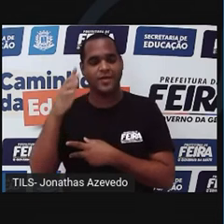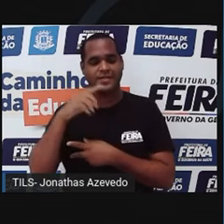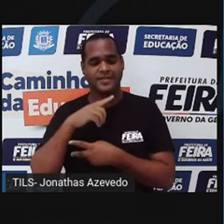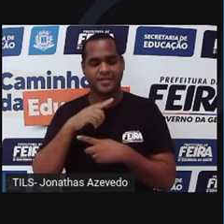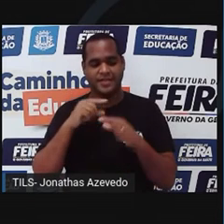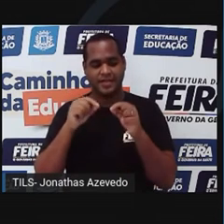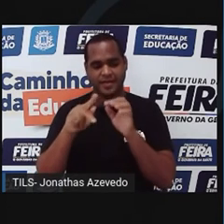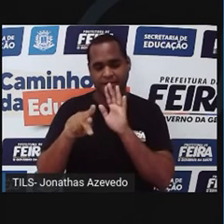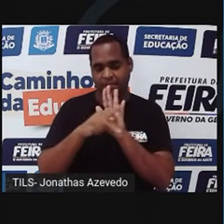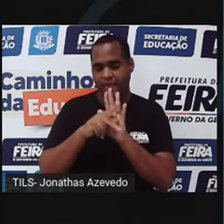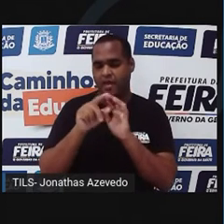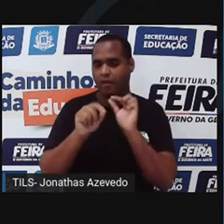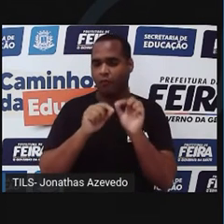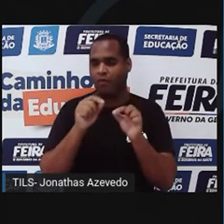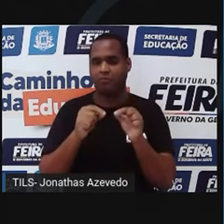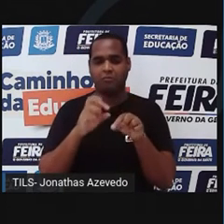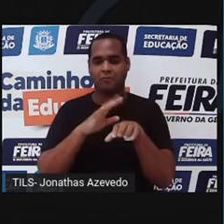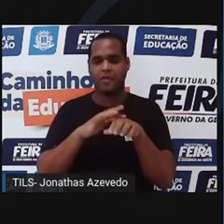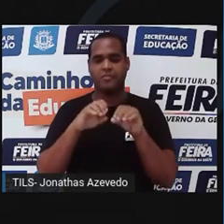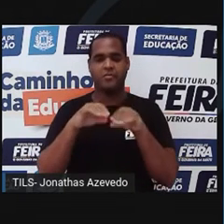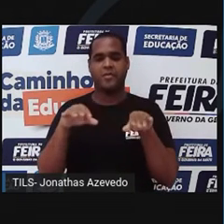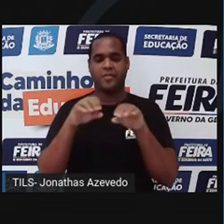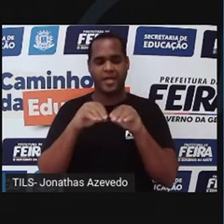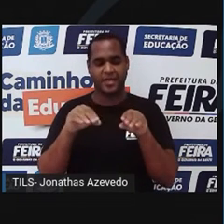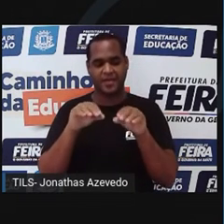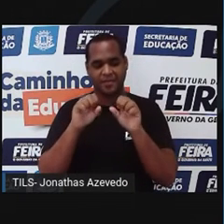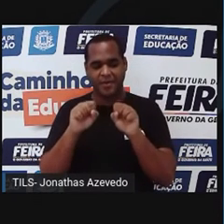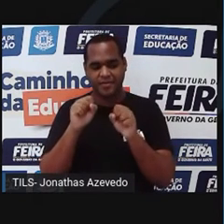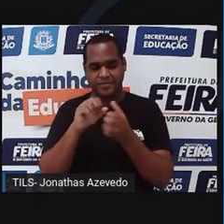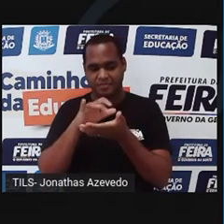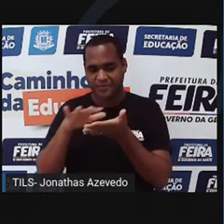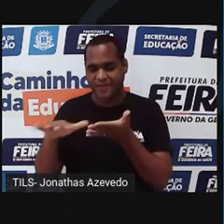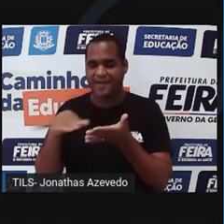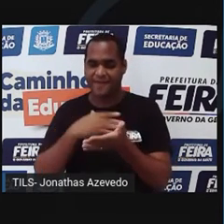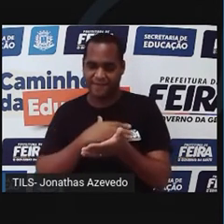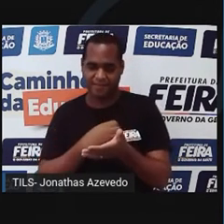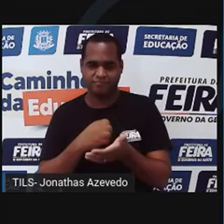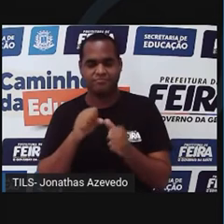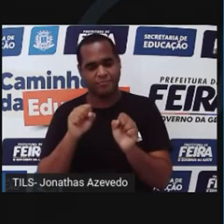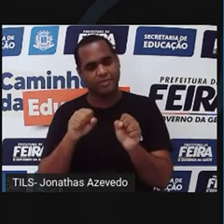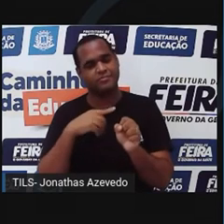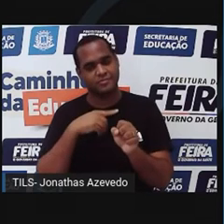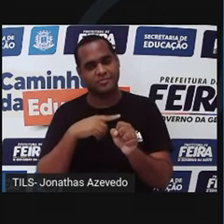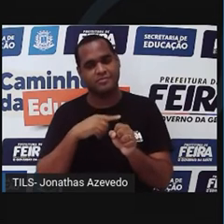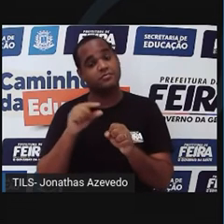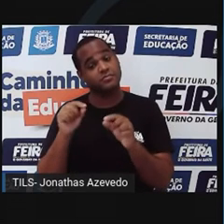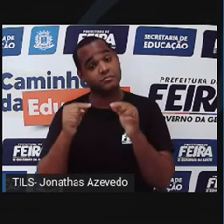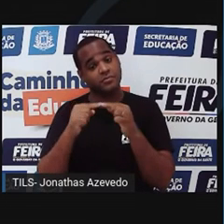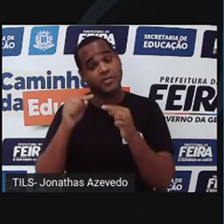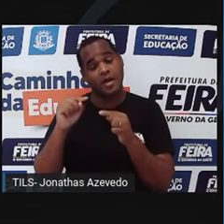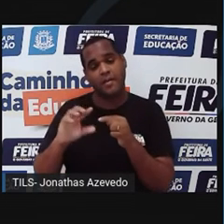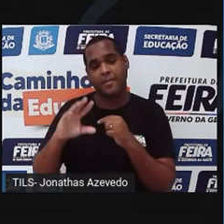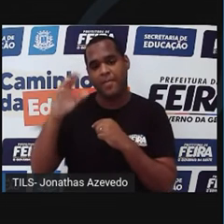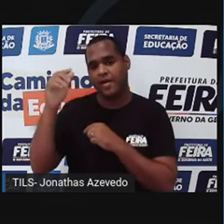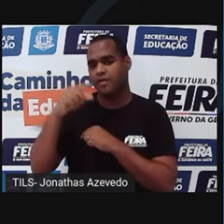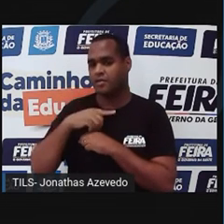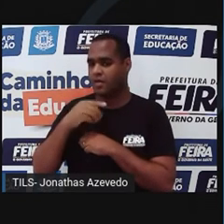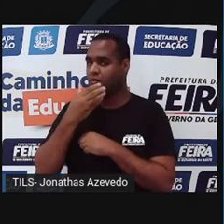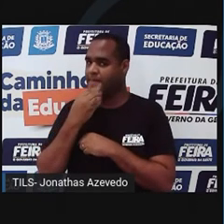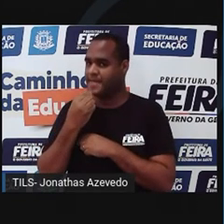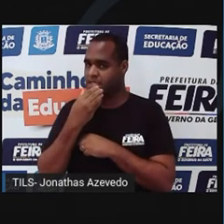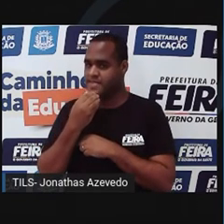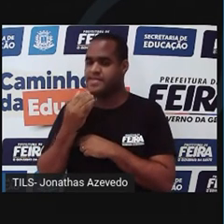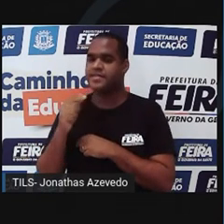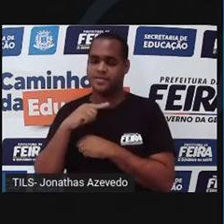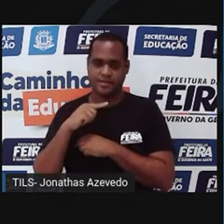portadora e não manifesta a doença, mas ela pode transmitir para o seu filho. Por isso, talvez, então, a incidência seja maior nos homens.